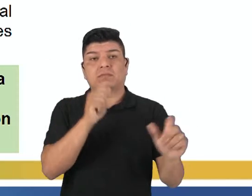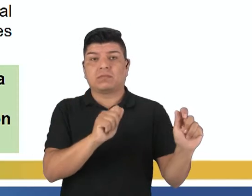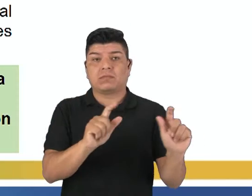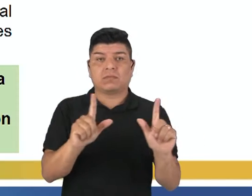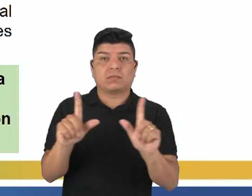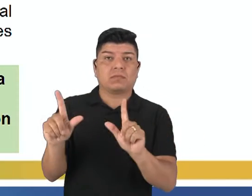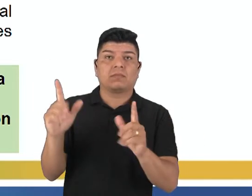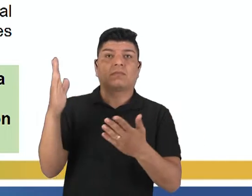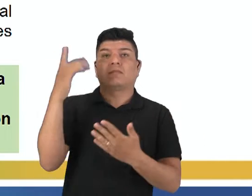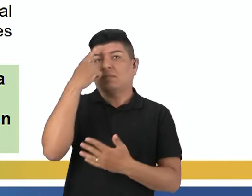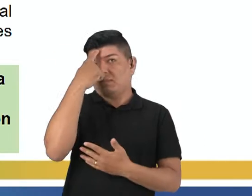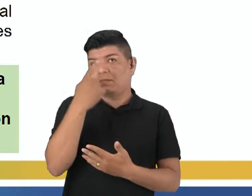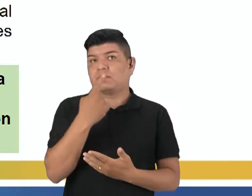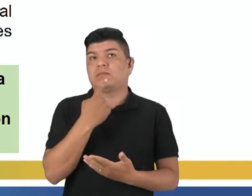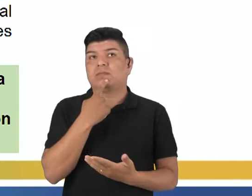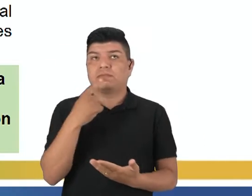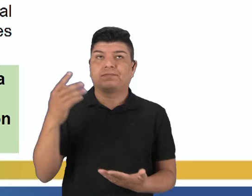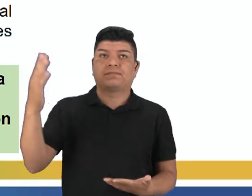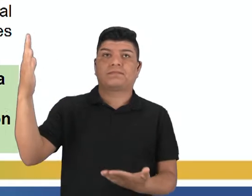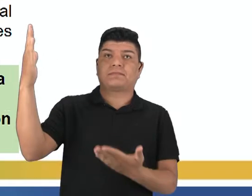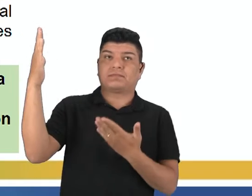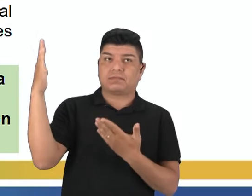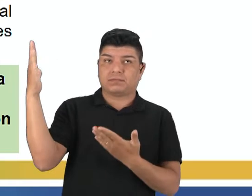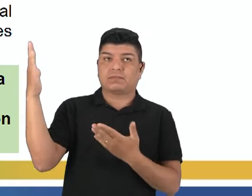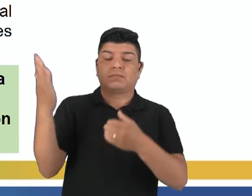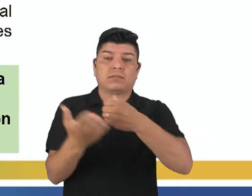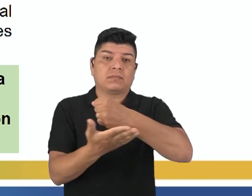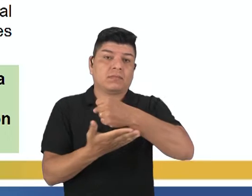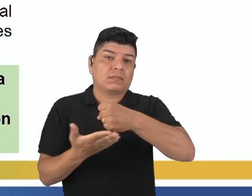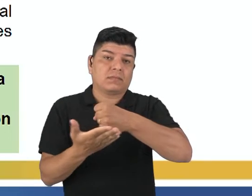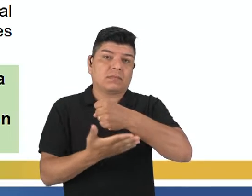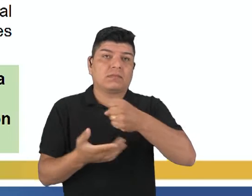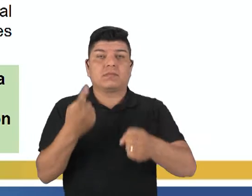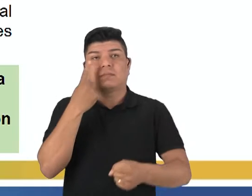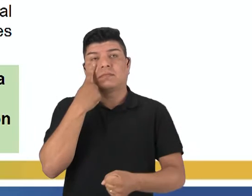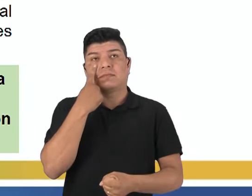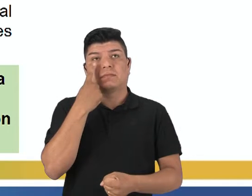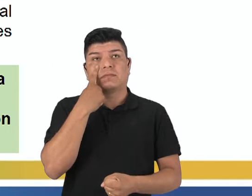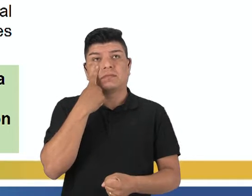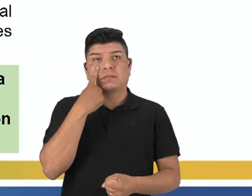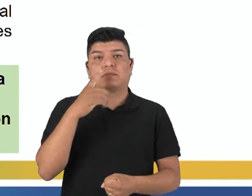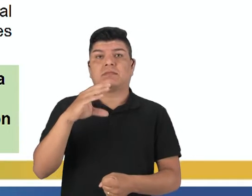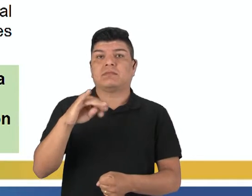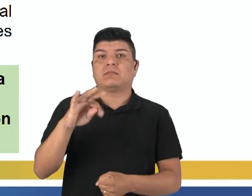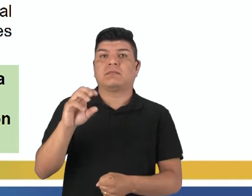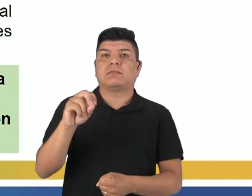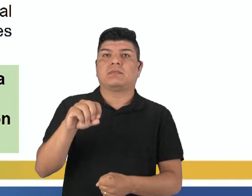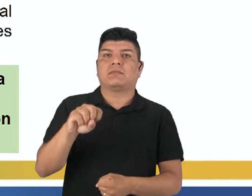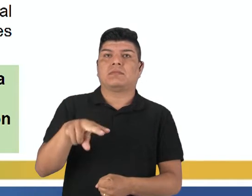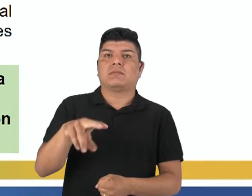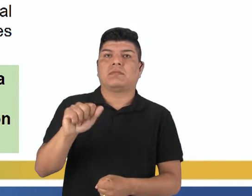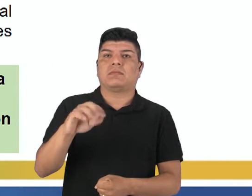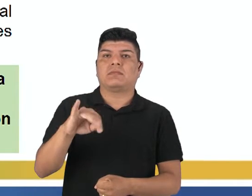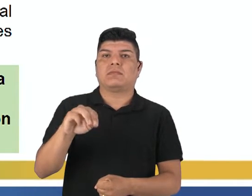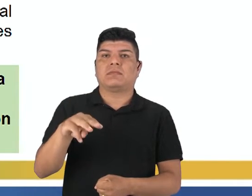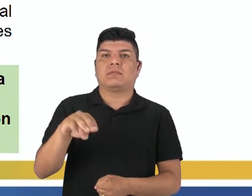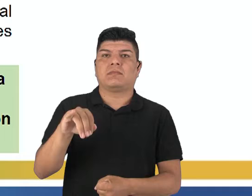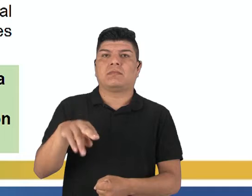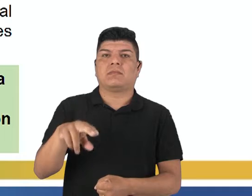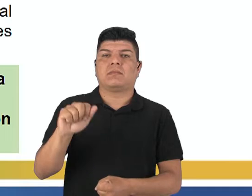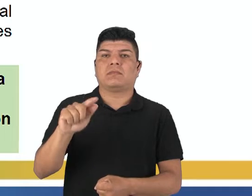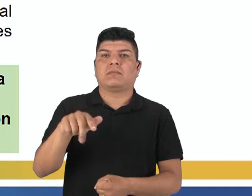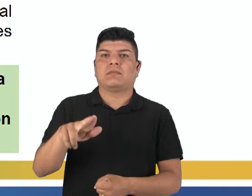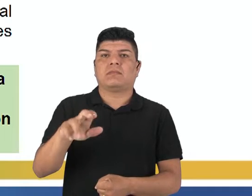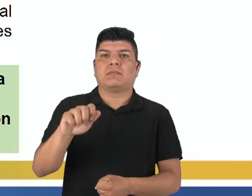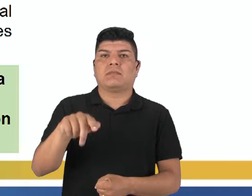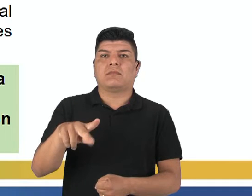na imagem, aquelas bases que a gente viu, né? A citosina, a adenina, a timina, a guanina,